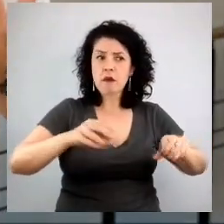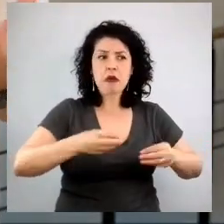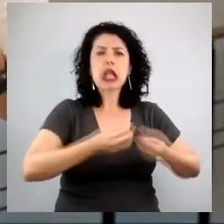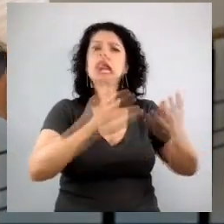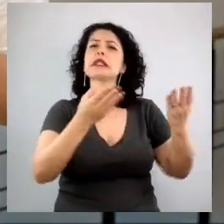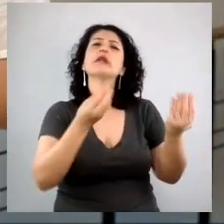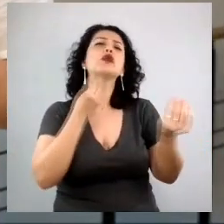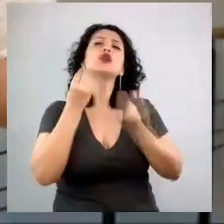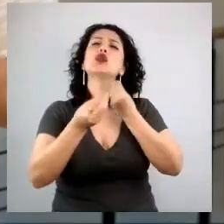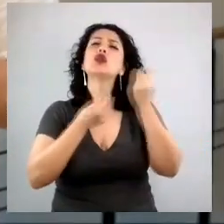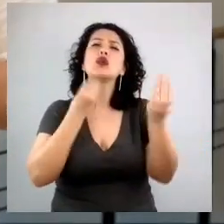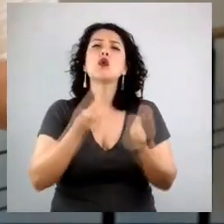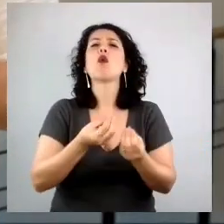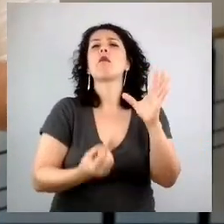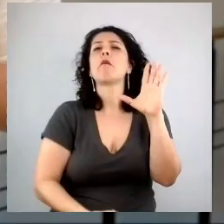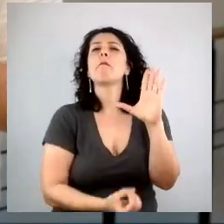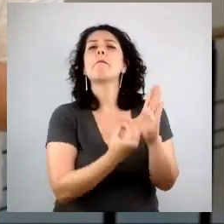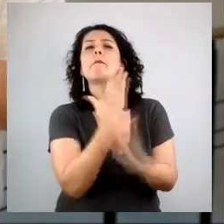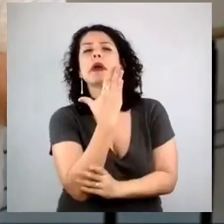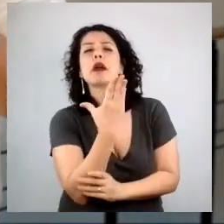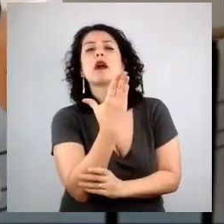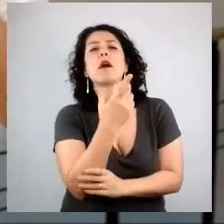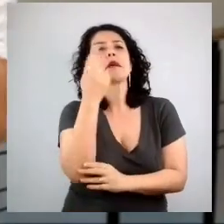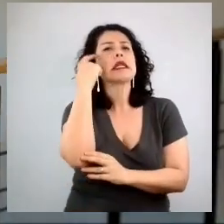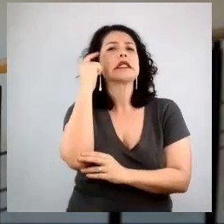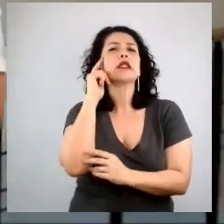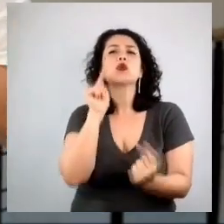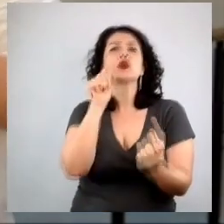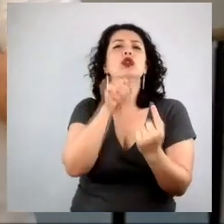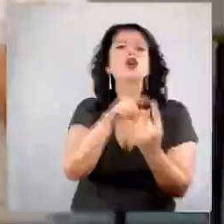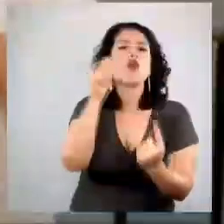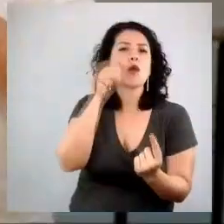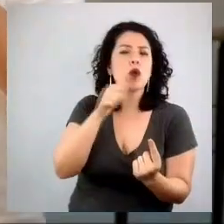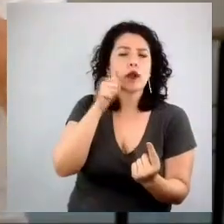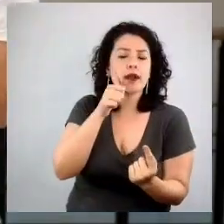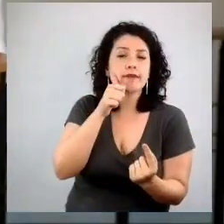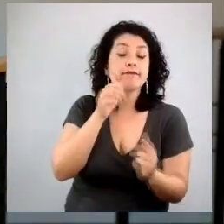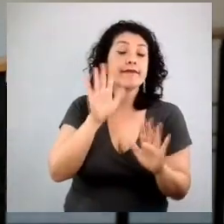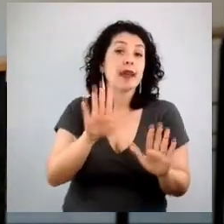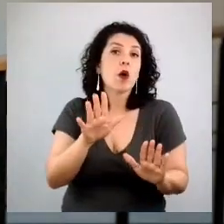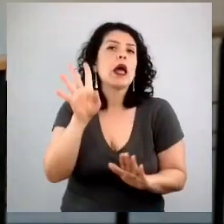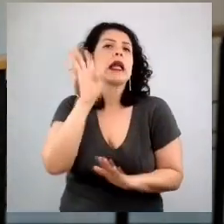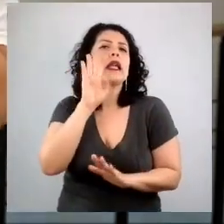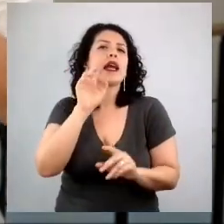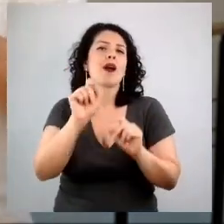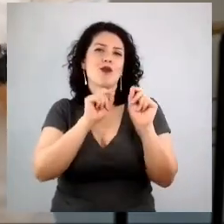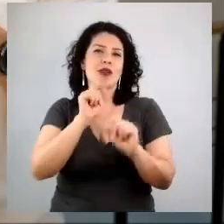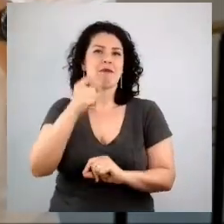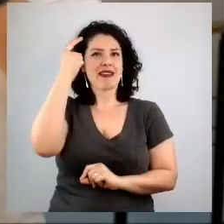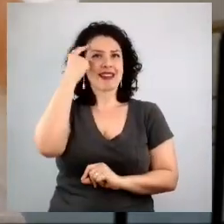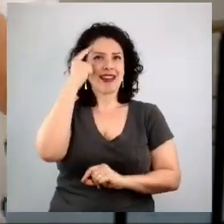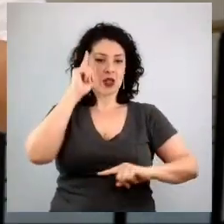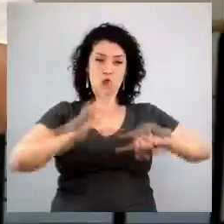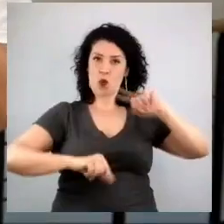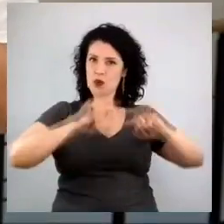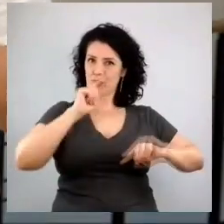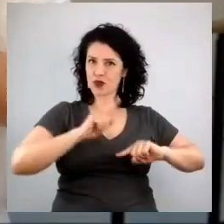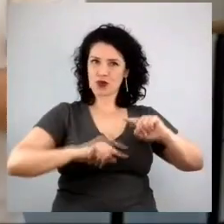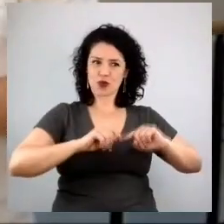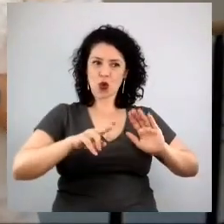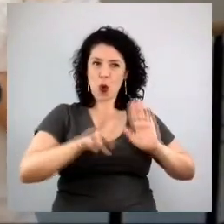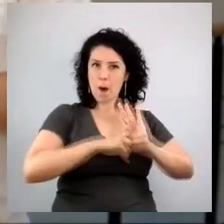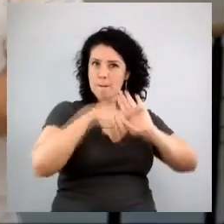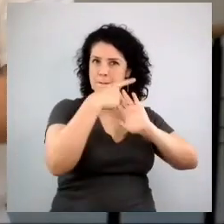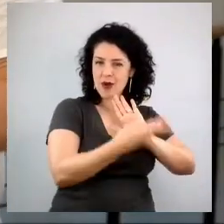ver com pele, com idade e tal, é legal, antes só de mergulhar no mundo e na categoria cultural de produtos de